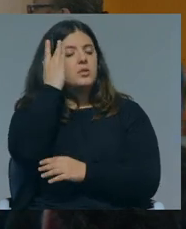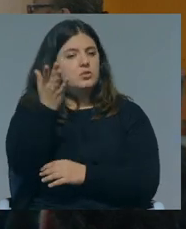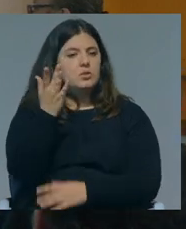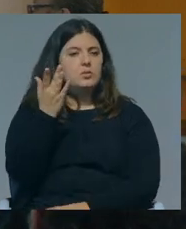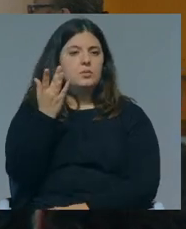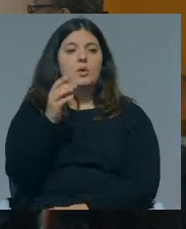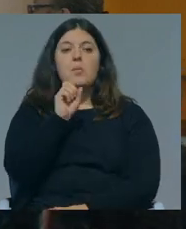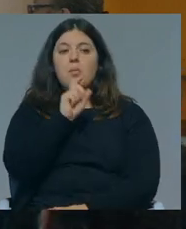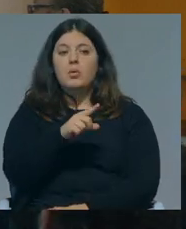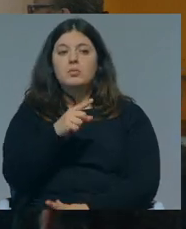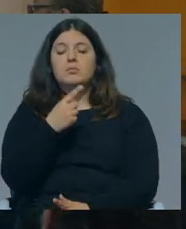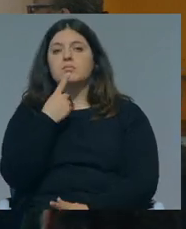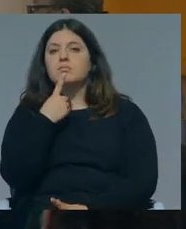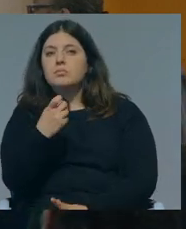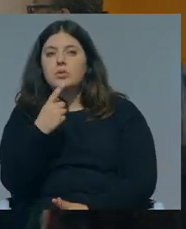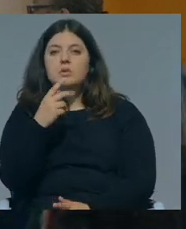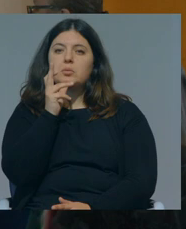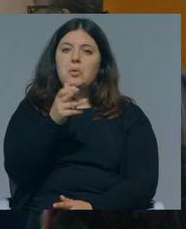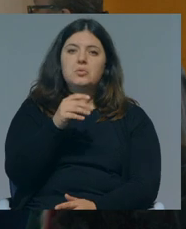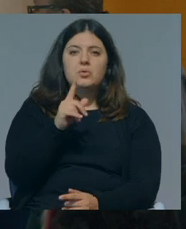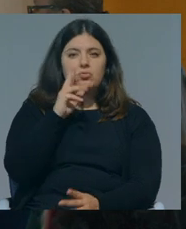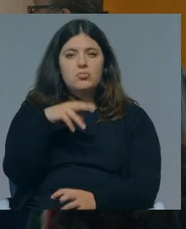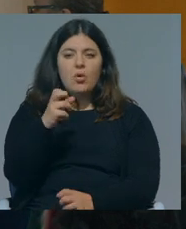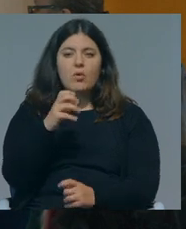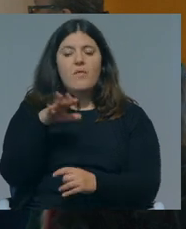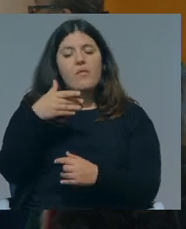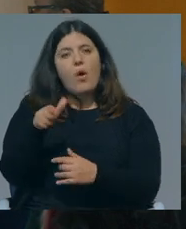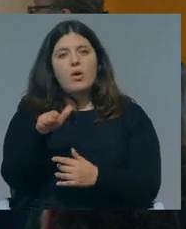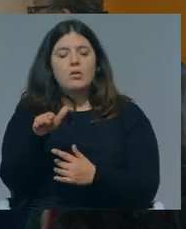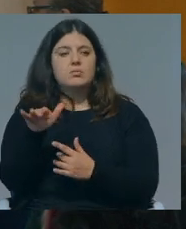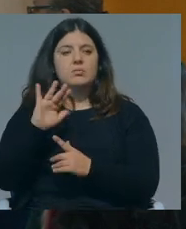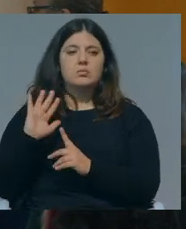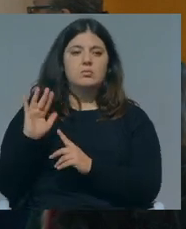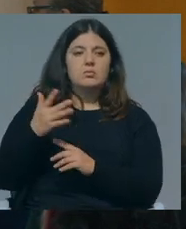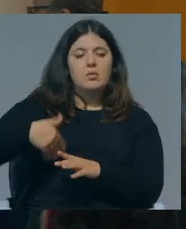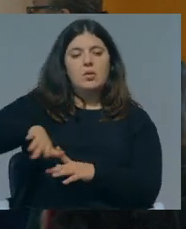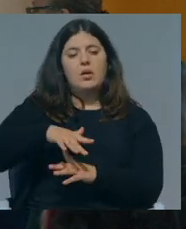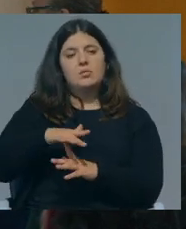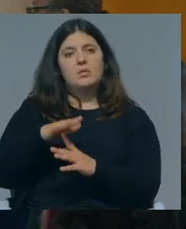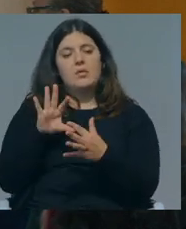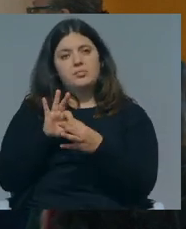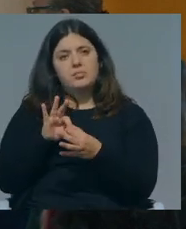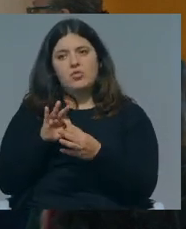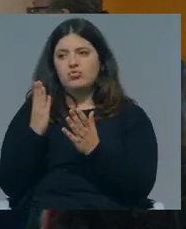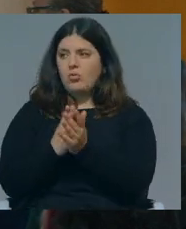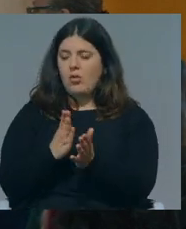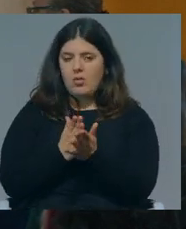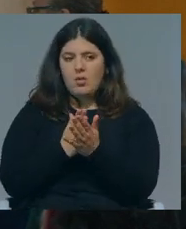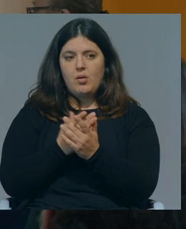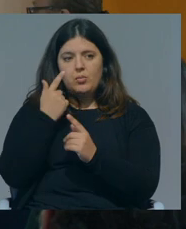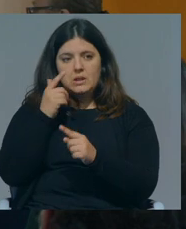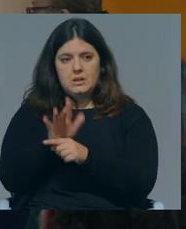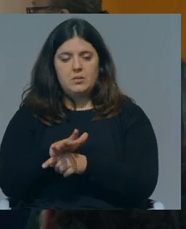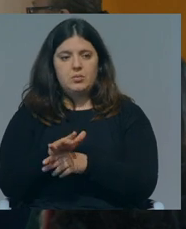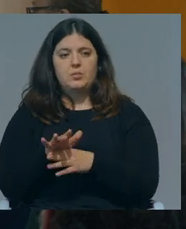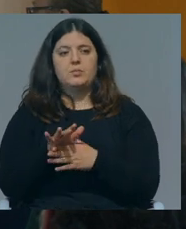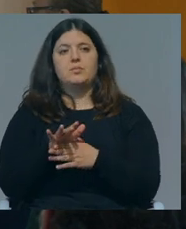que se possam colocar questões e encontrar respostas fora do universo direto da escola, nomeadamente,